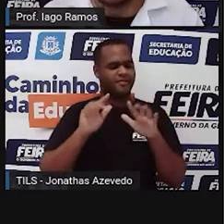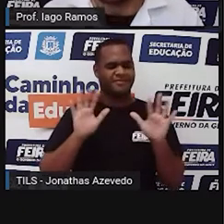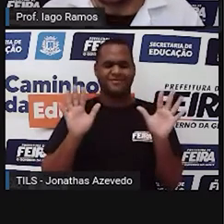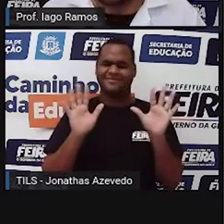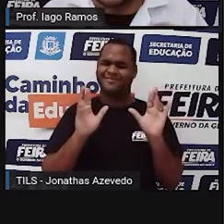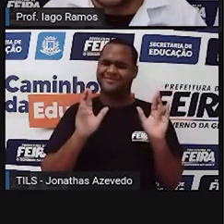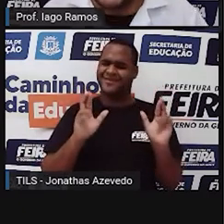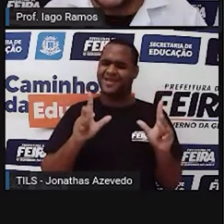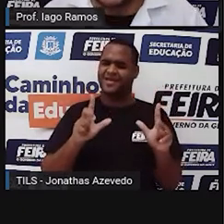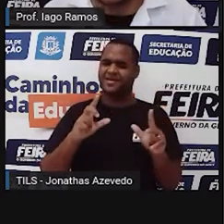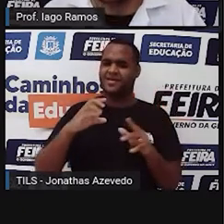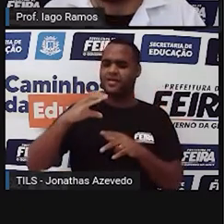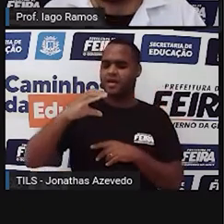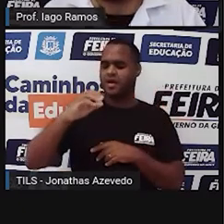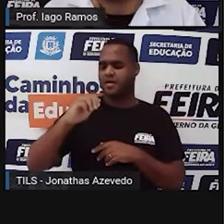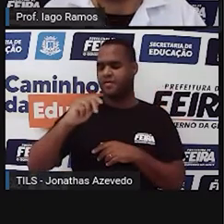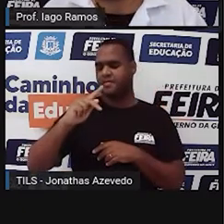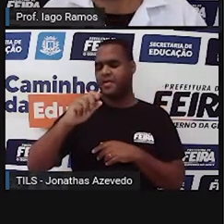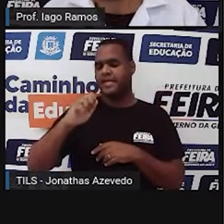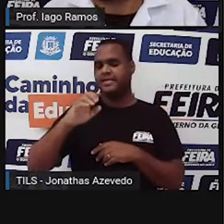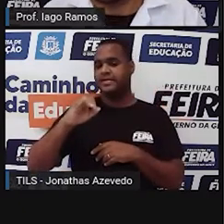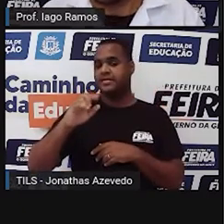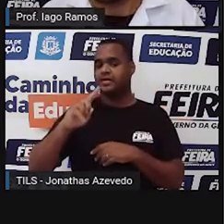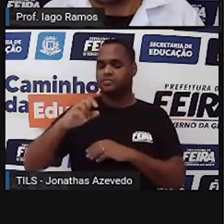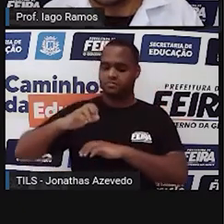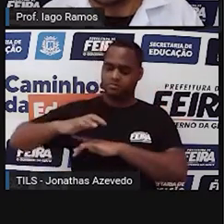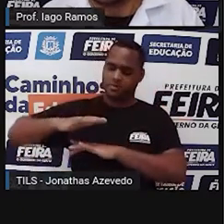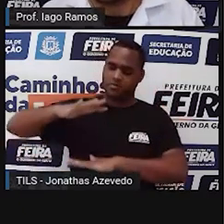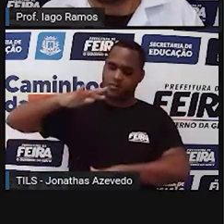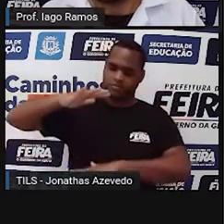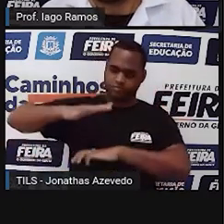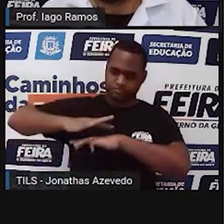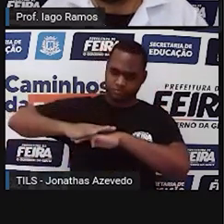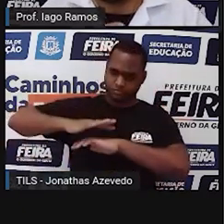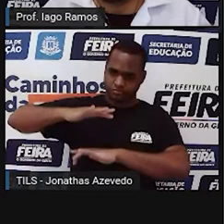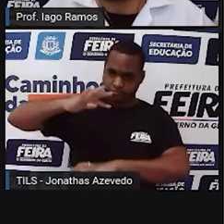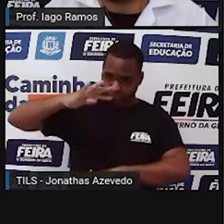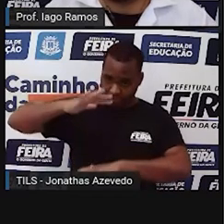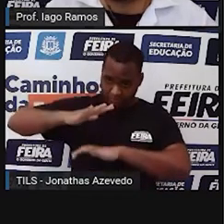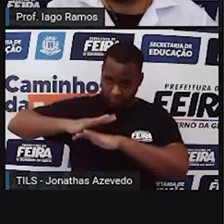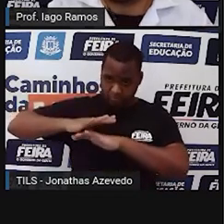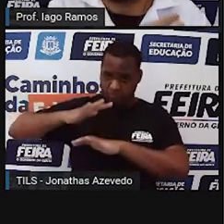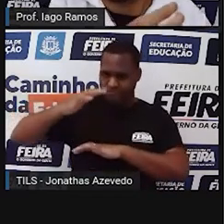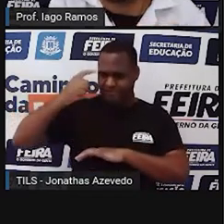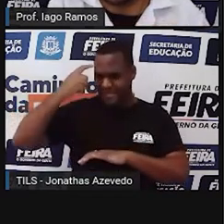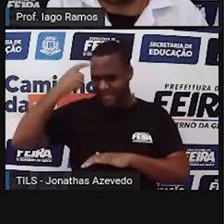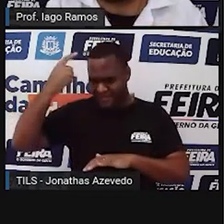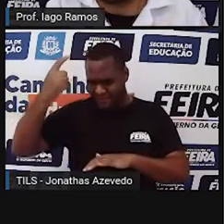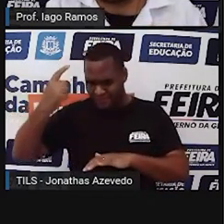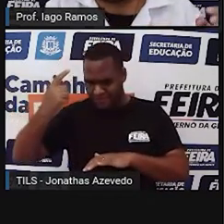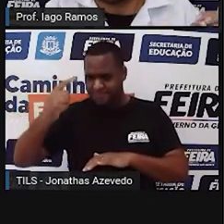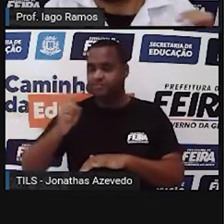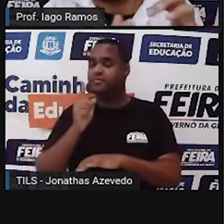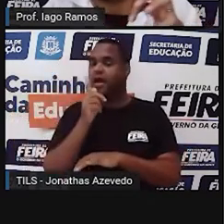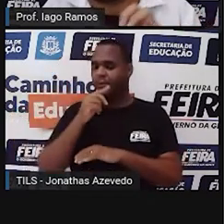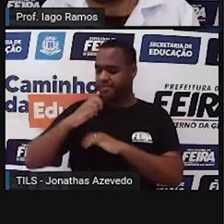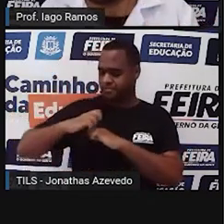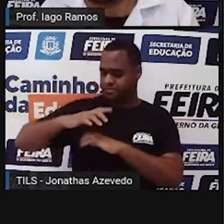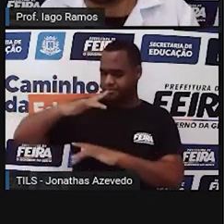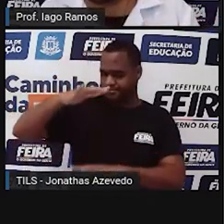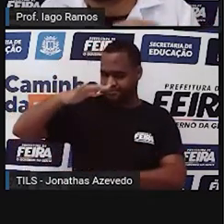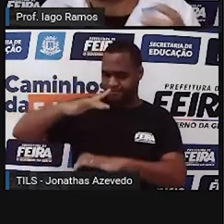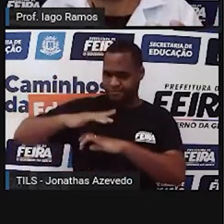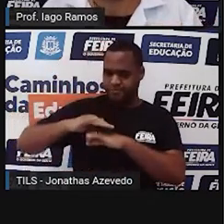bom? Capacidade aqui está falando de medida, tá? Então, quando eu perguntei o quanto de água cabe no